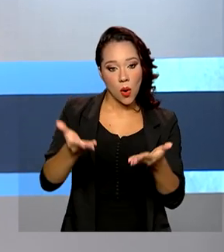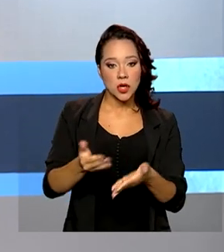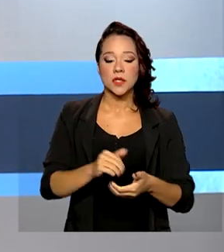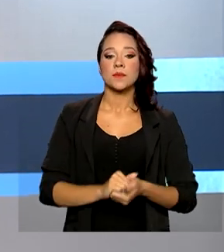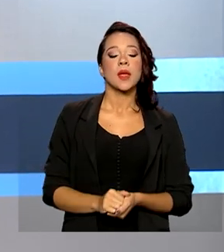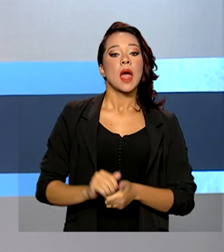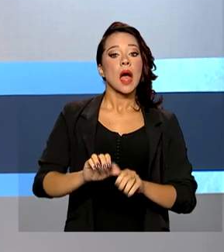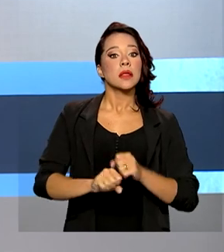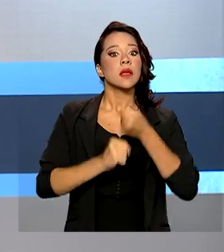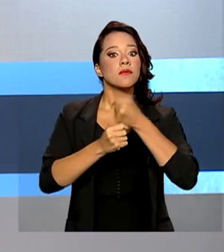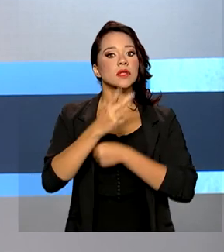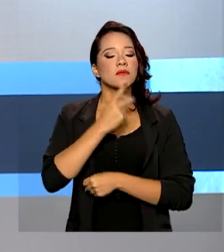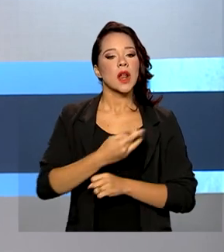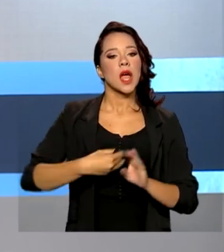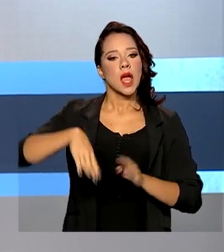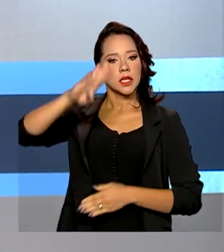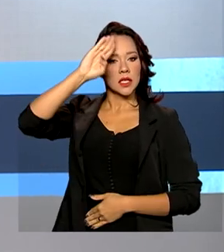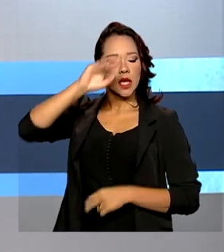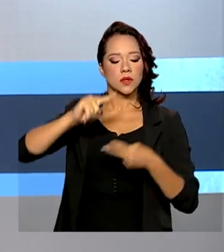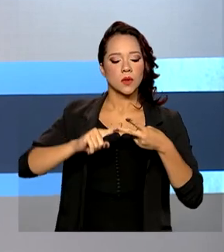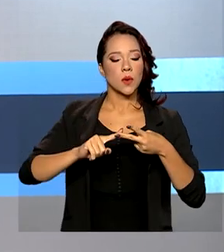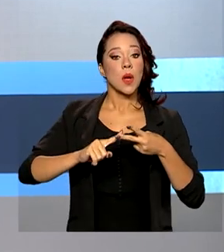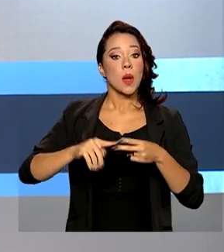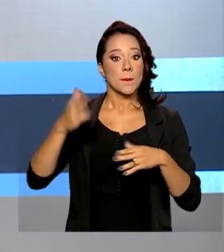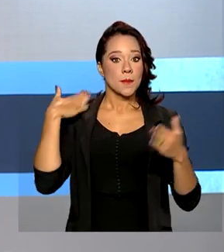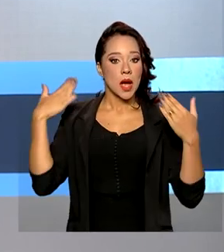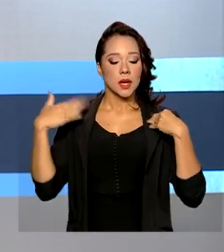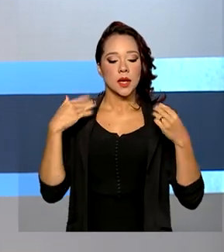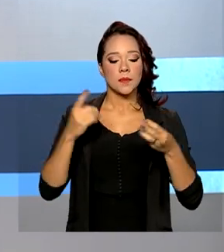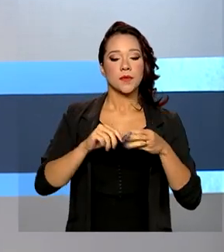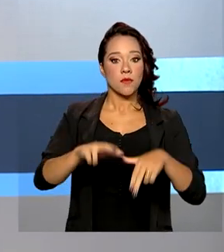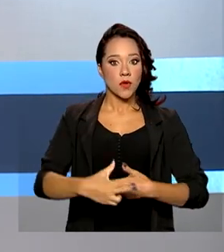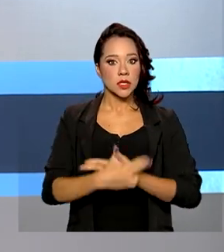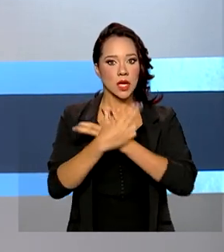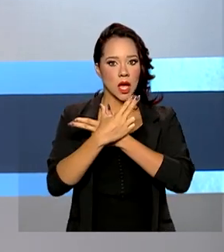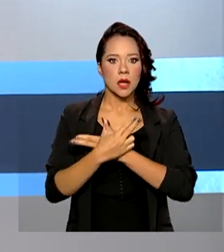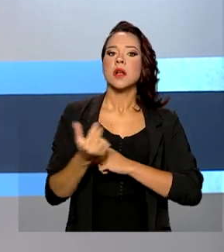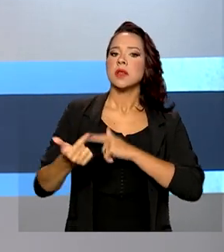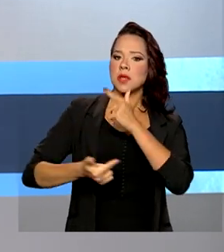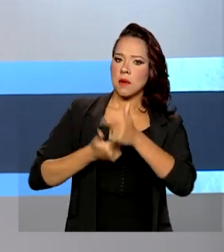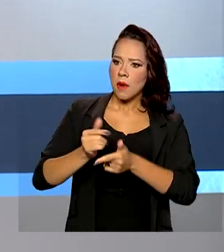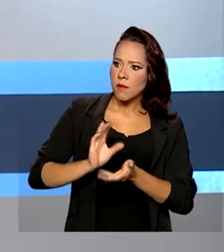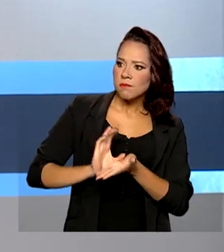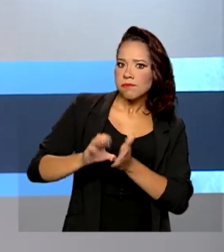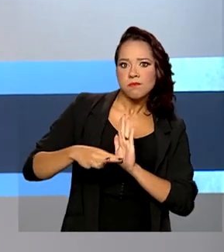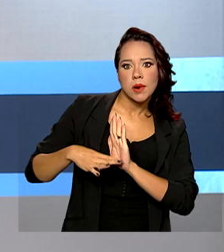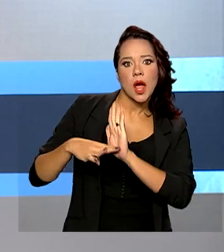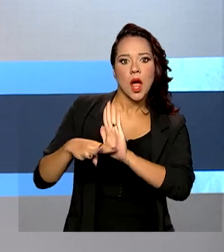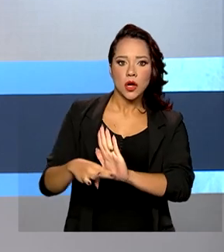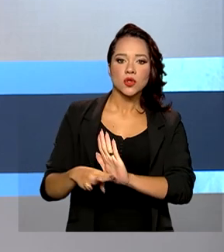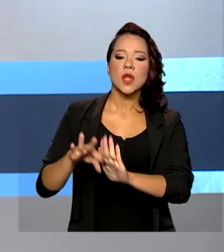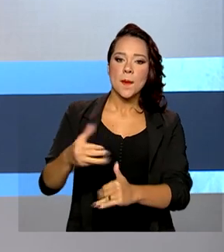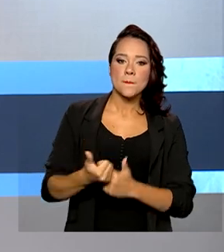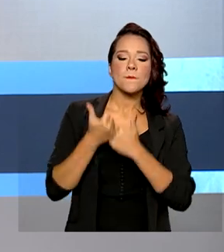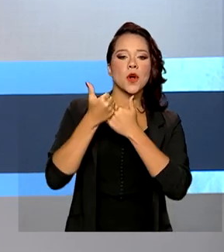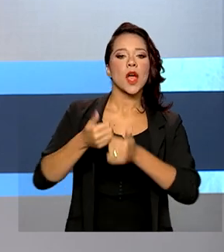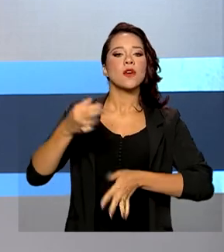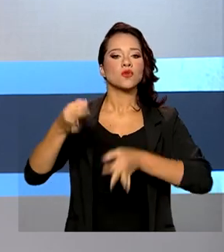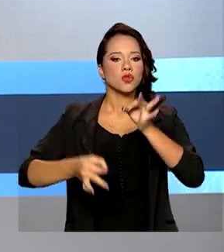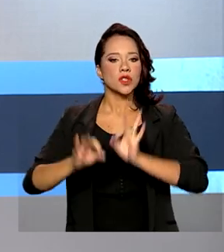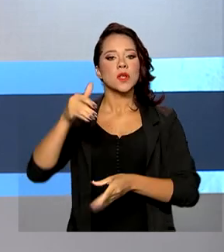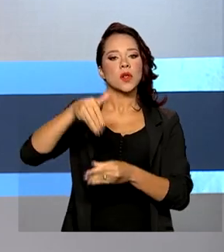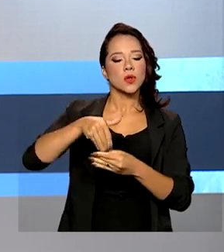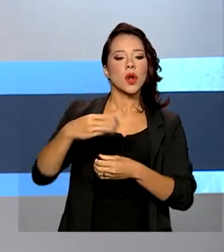defesa determina que Exército, Marinha e Força Aérea Brasileira empreguem os recursos necessários para apoiar a justiça